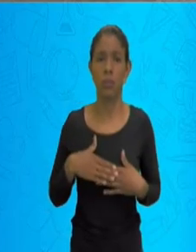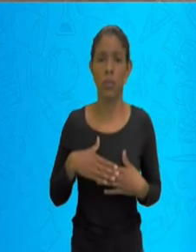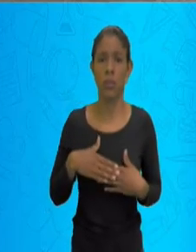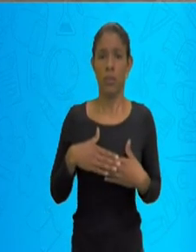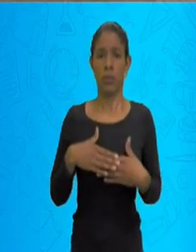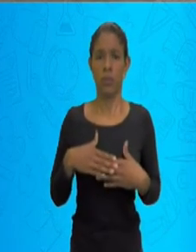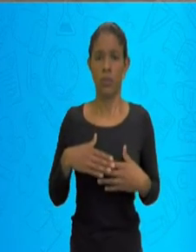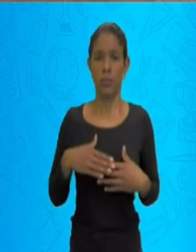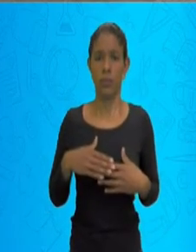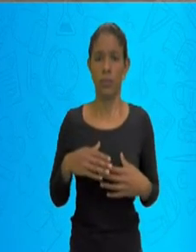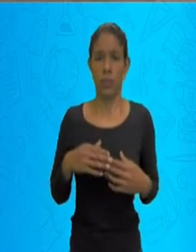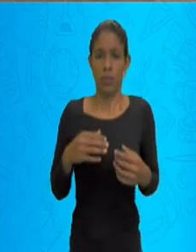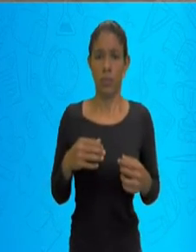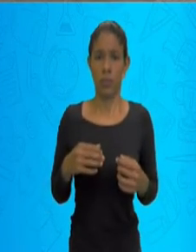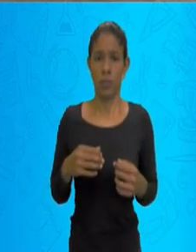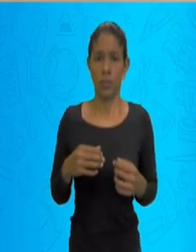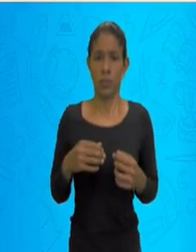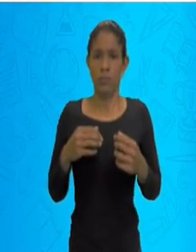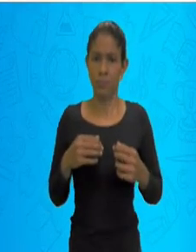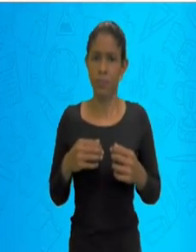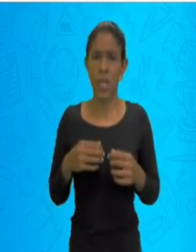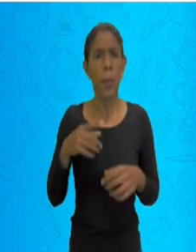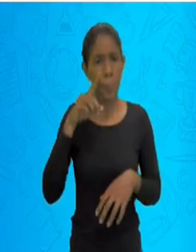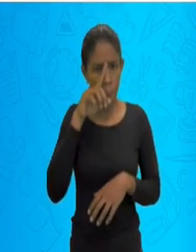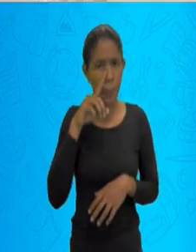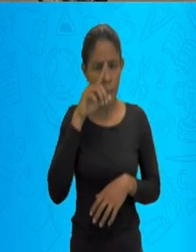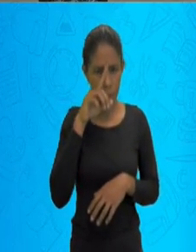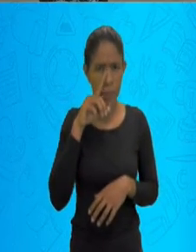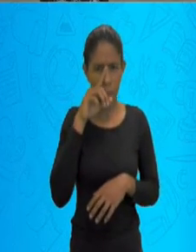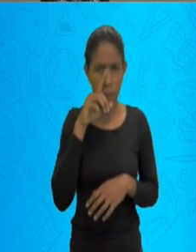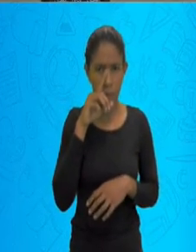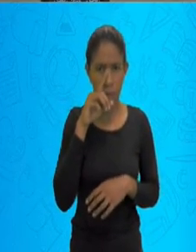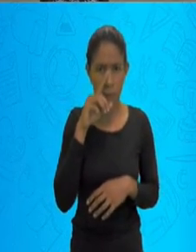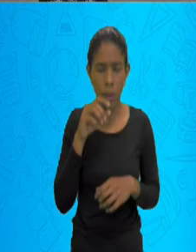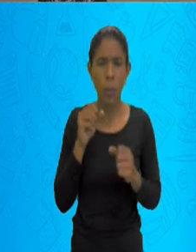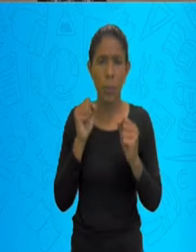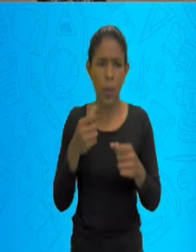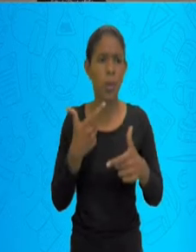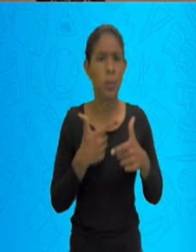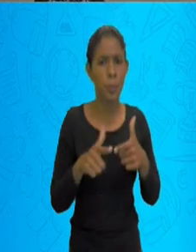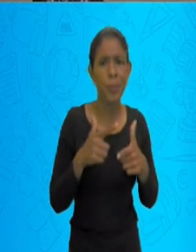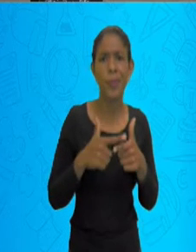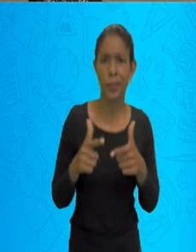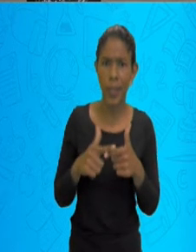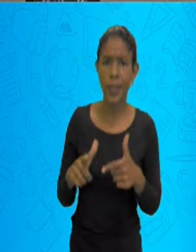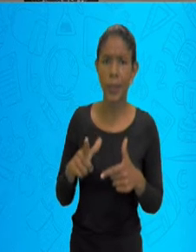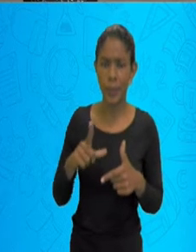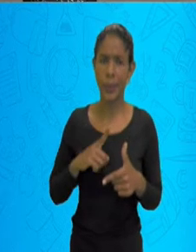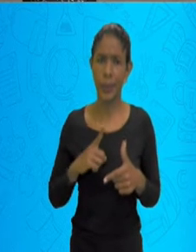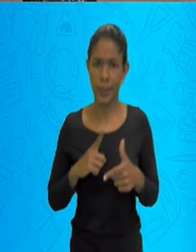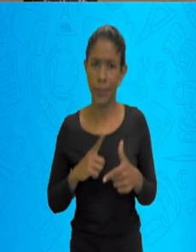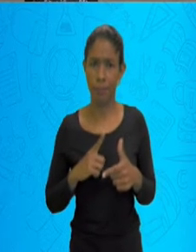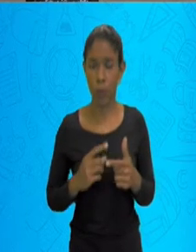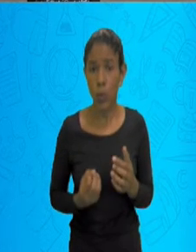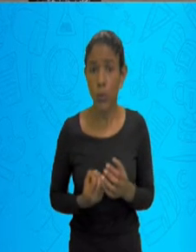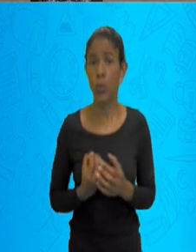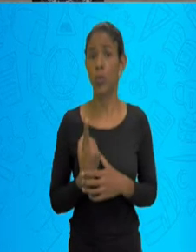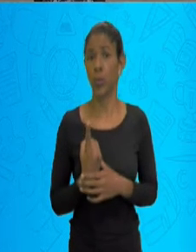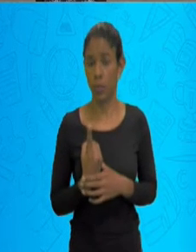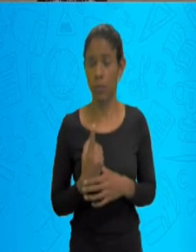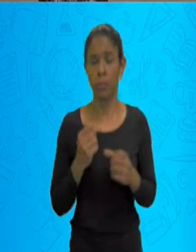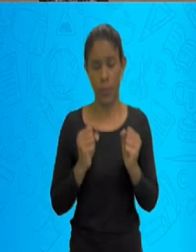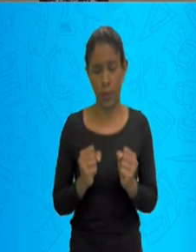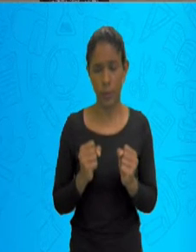Ele pode me causar alguma coisa de ruim, um dano, algo que vá prejudicar a minha saúde?